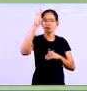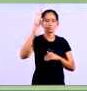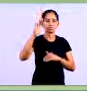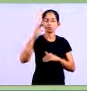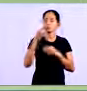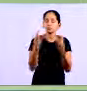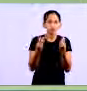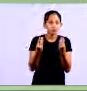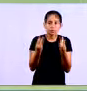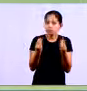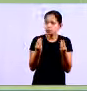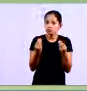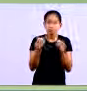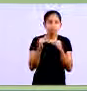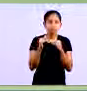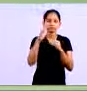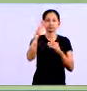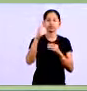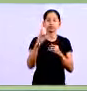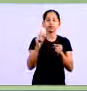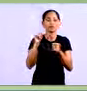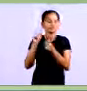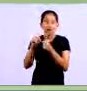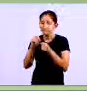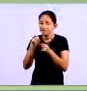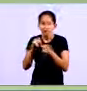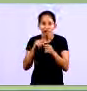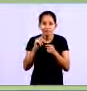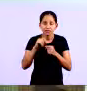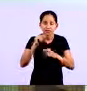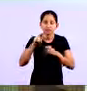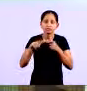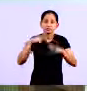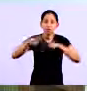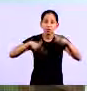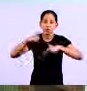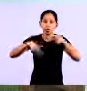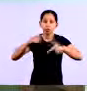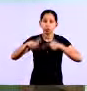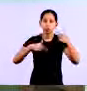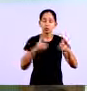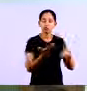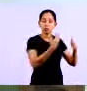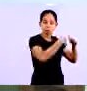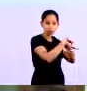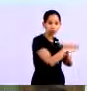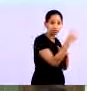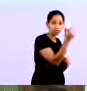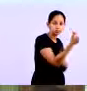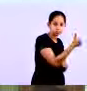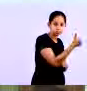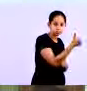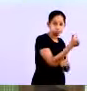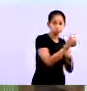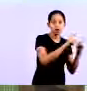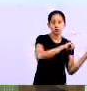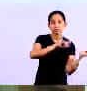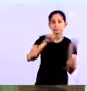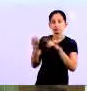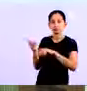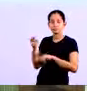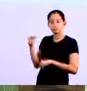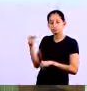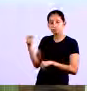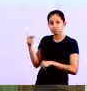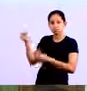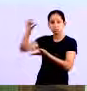idade dos estoques ou seja eu produzo em determinada quantidade e o que é eu faço eu mando desse depósito ou dessa fábrica para um outro local e ele